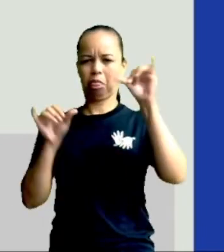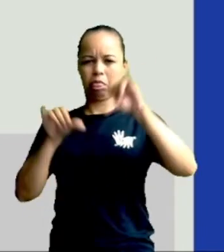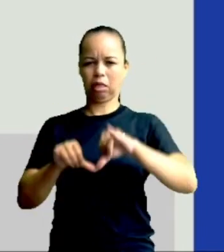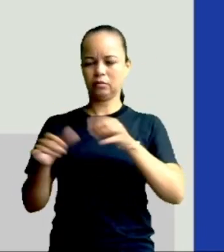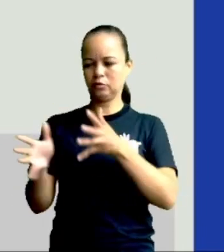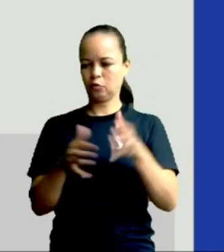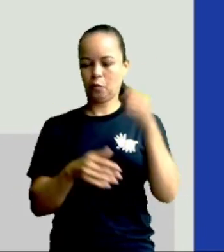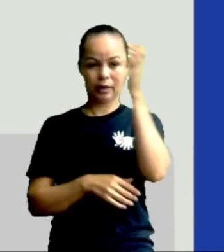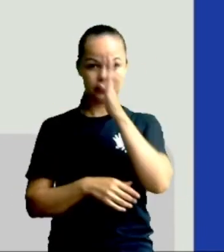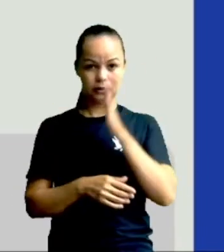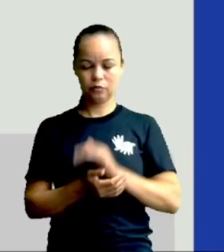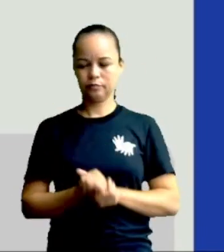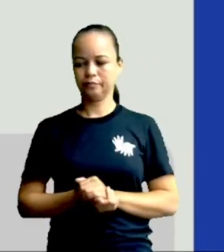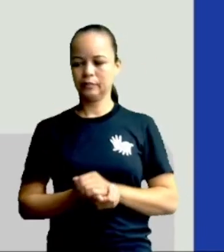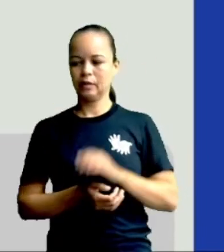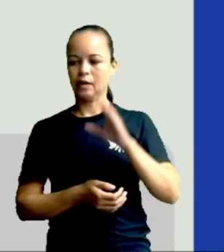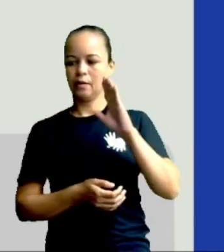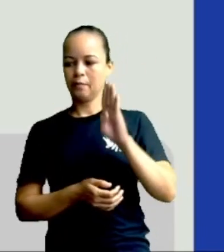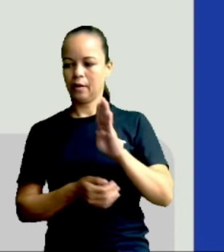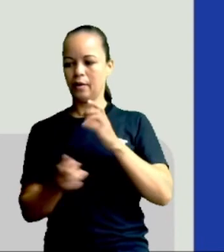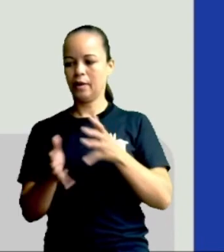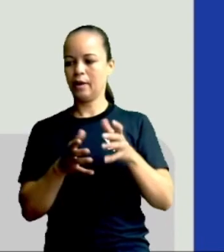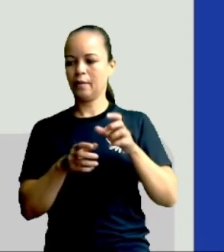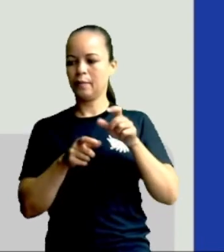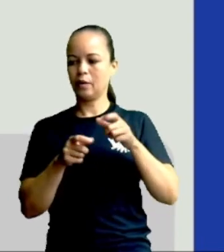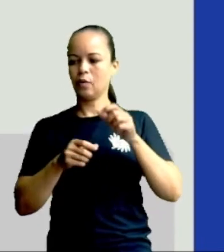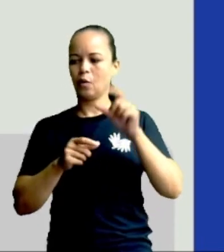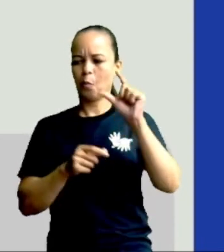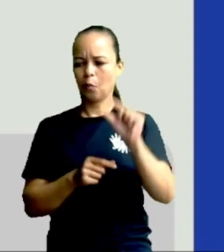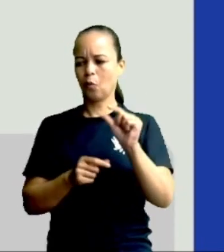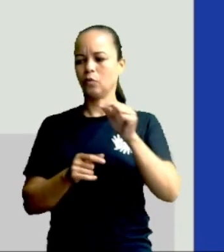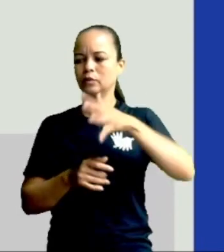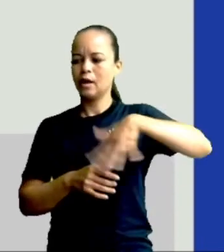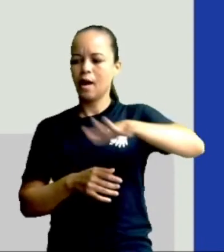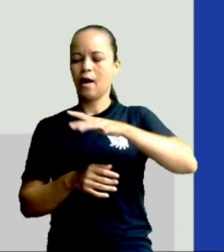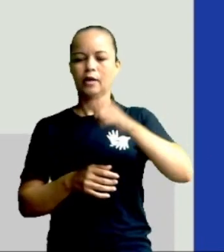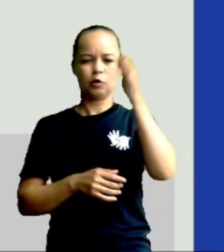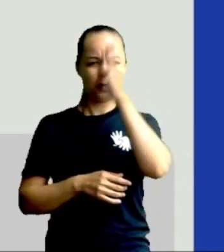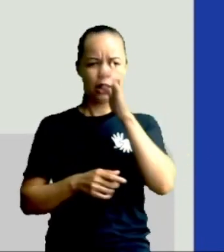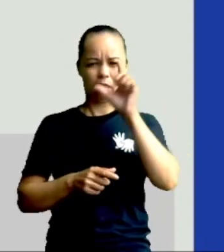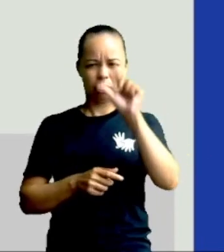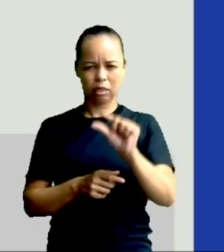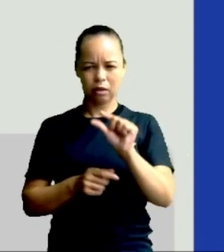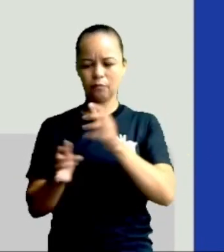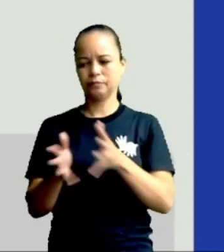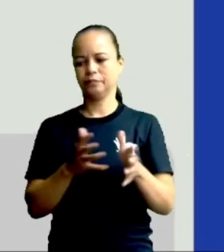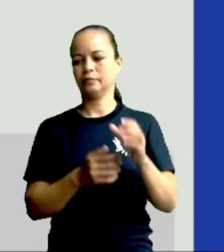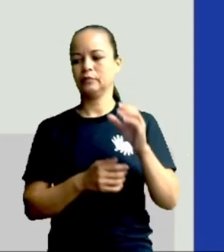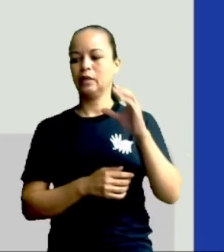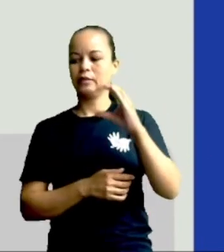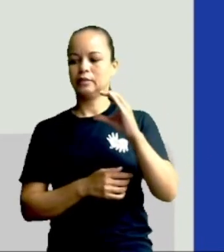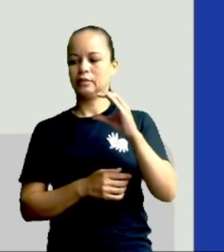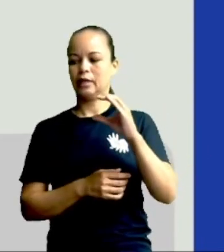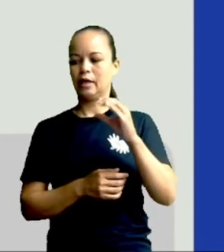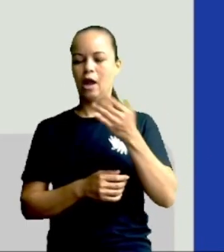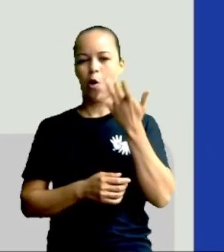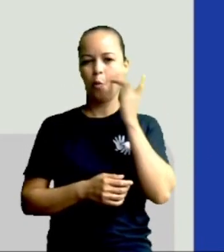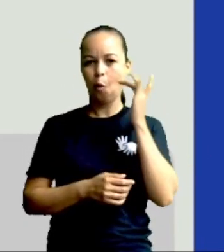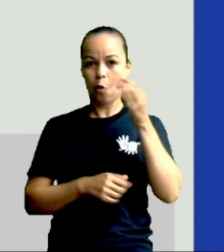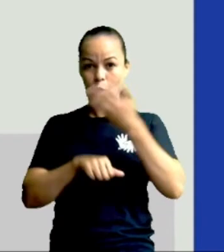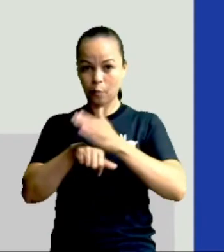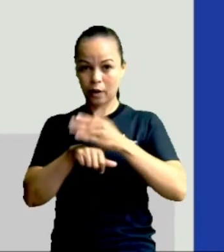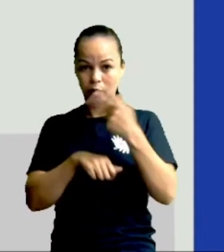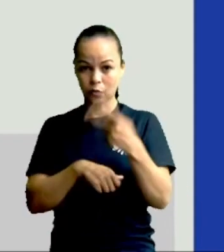saboreada aqui no Brasil? Letra C, é o nosso ouro branco? Ou letra D, bebida aromática de forte